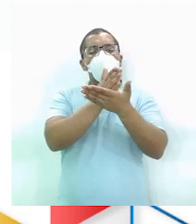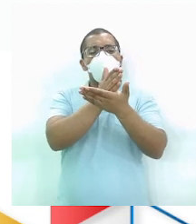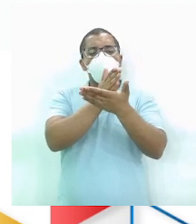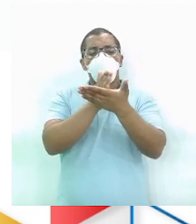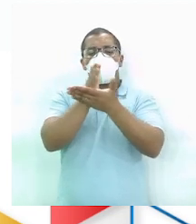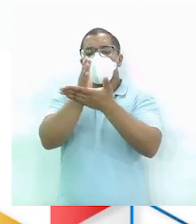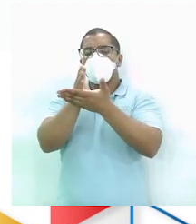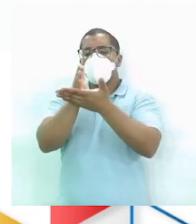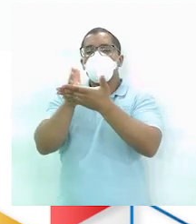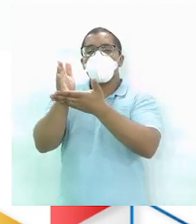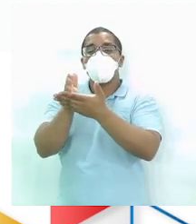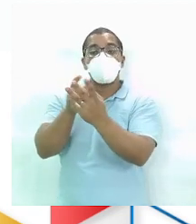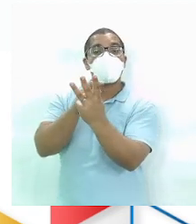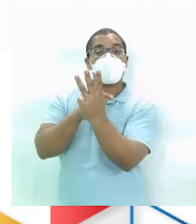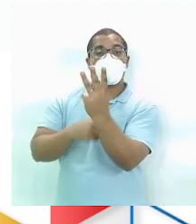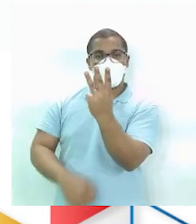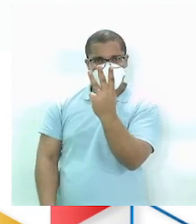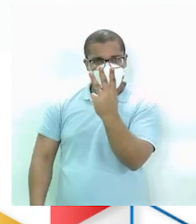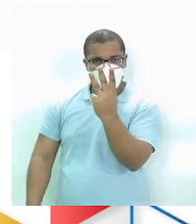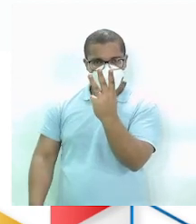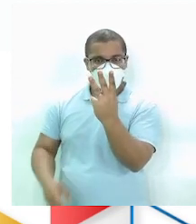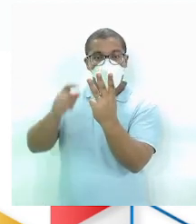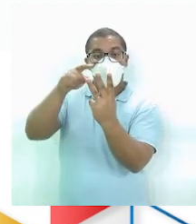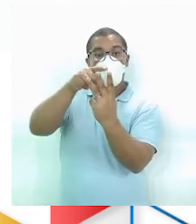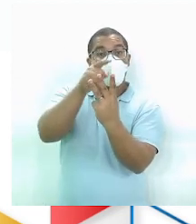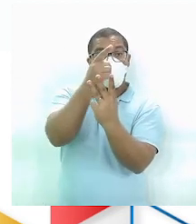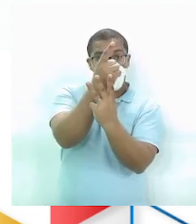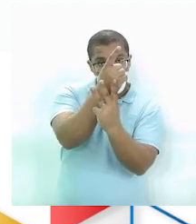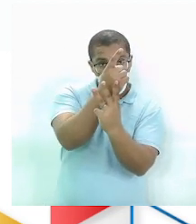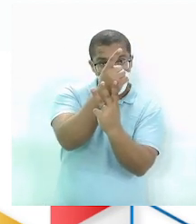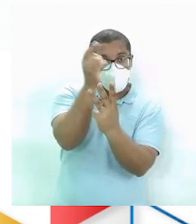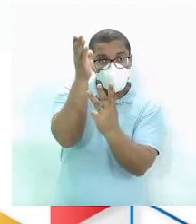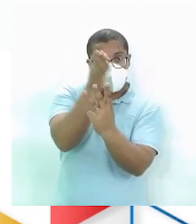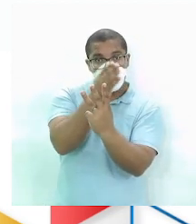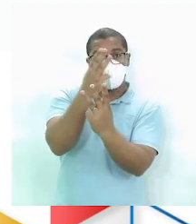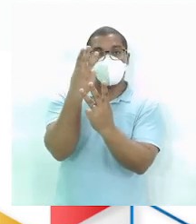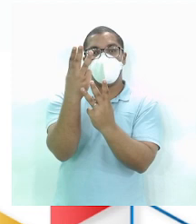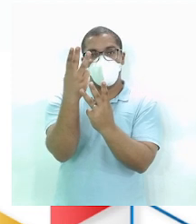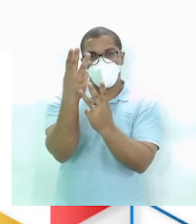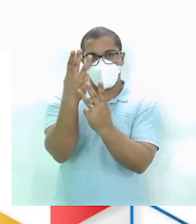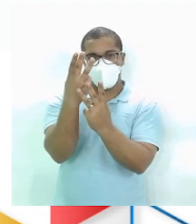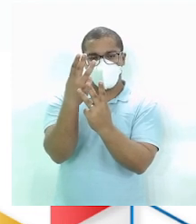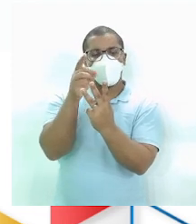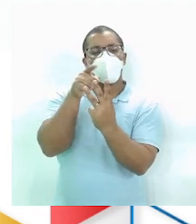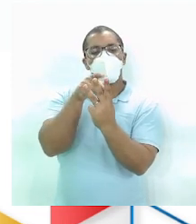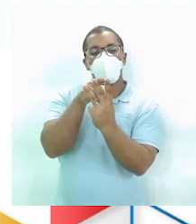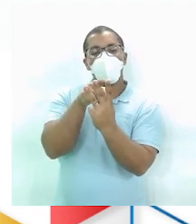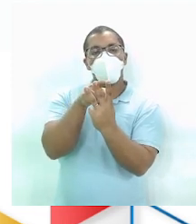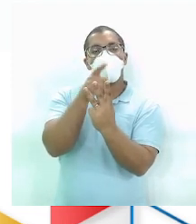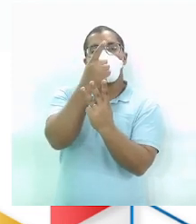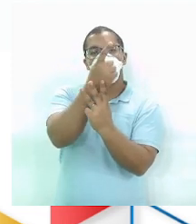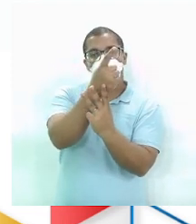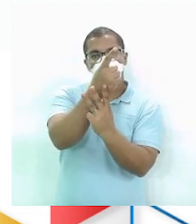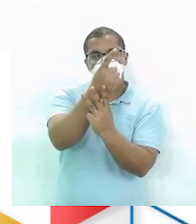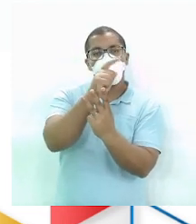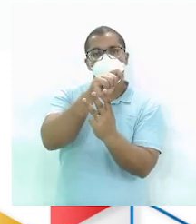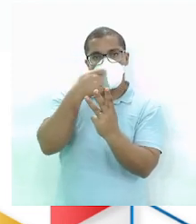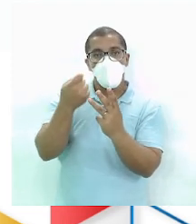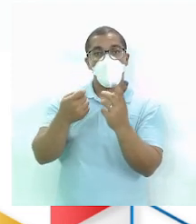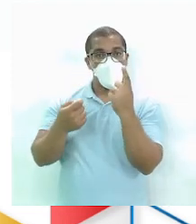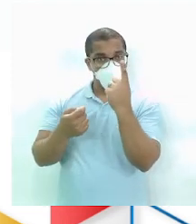em três partes Então era Um terço Cada parte desse pão O pão É o um É